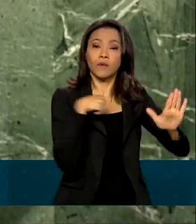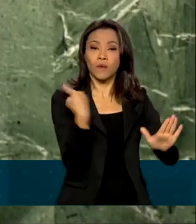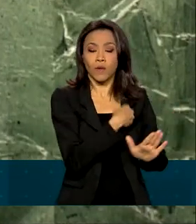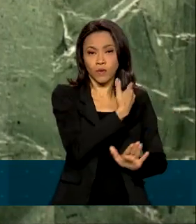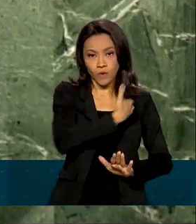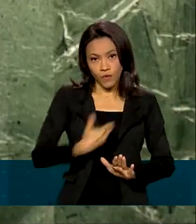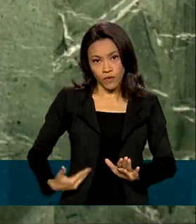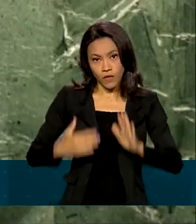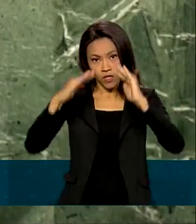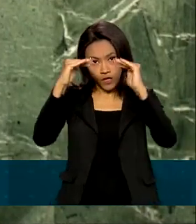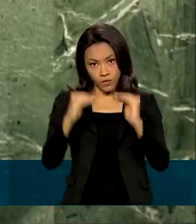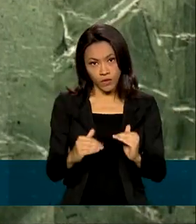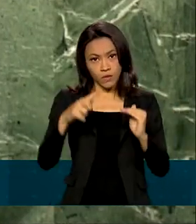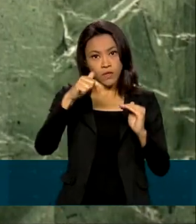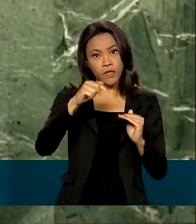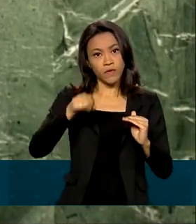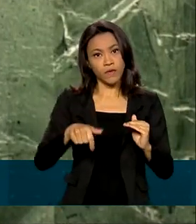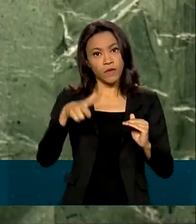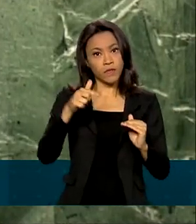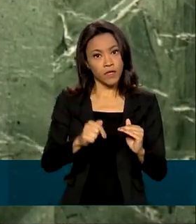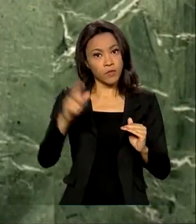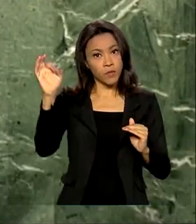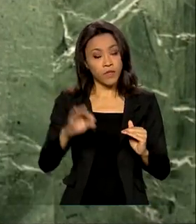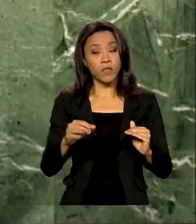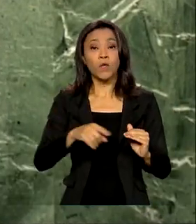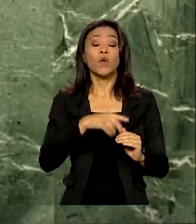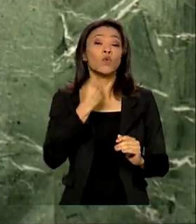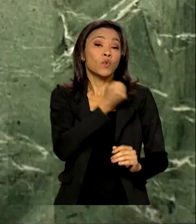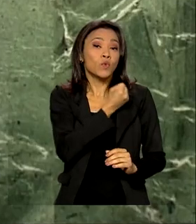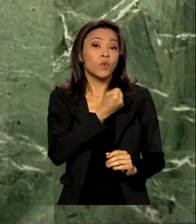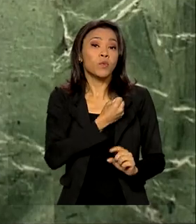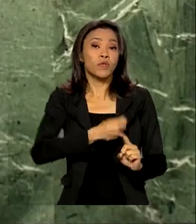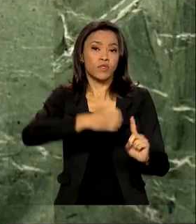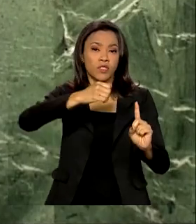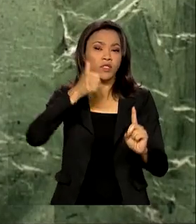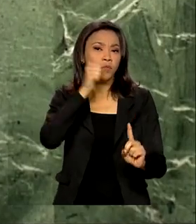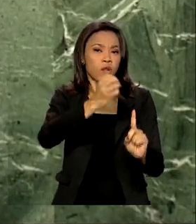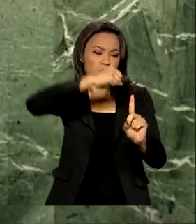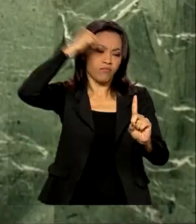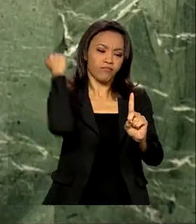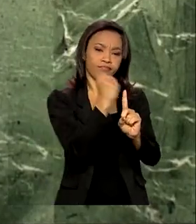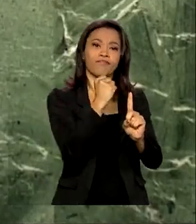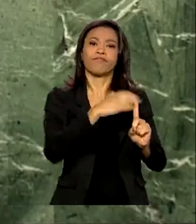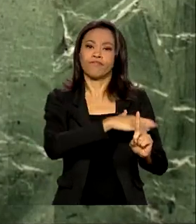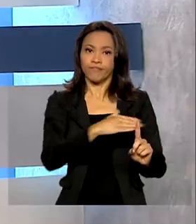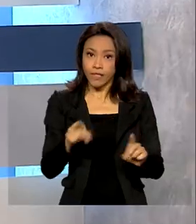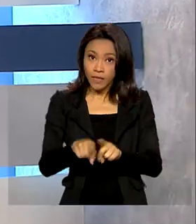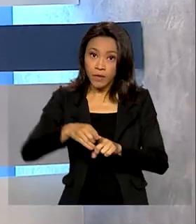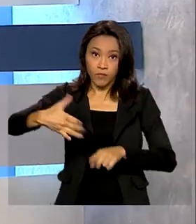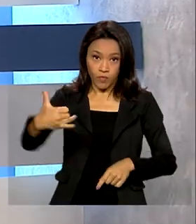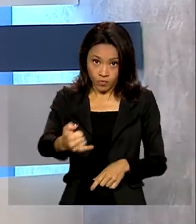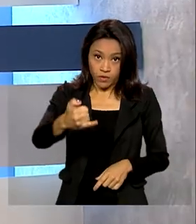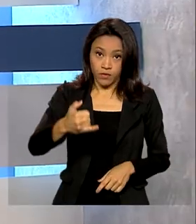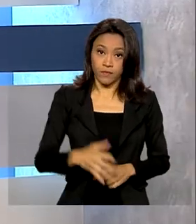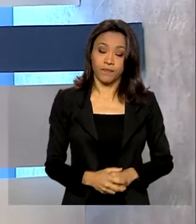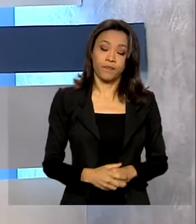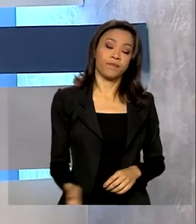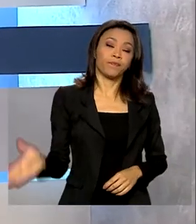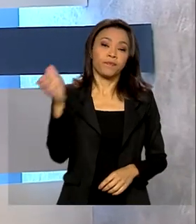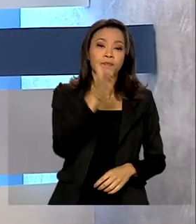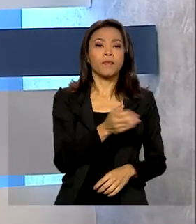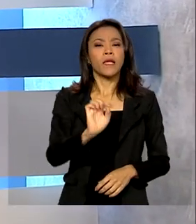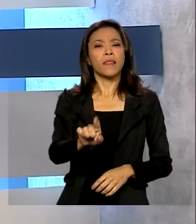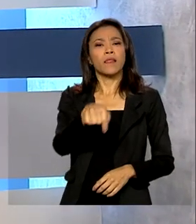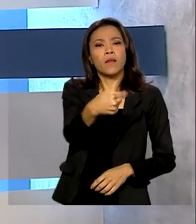,7% no número de feminicídios e diminuição do número geral de mortes por homicídio. Depois do